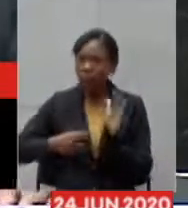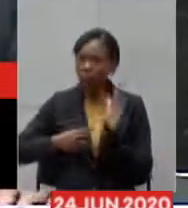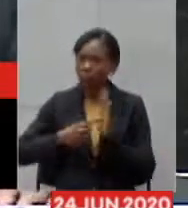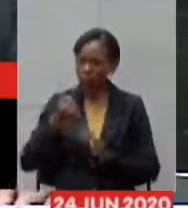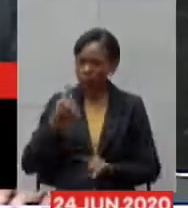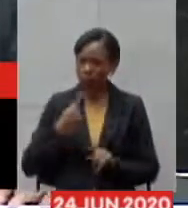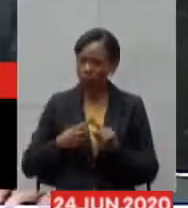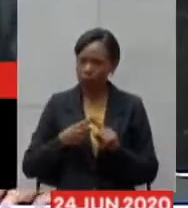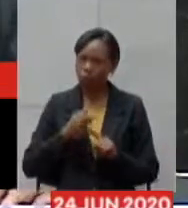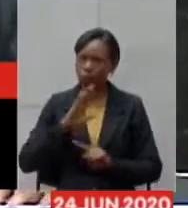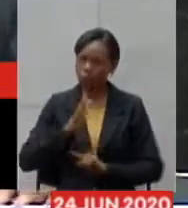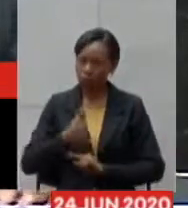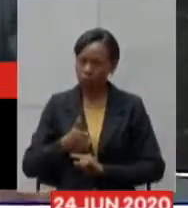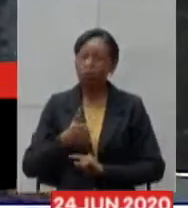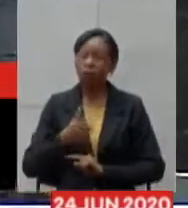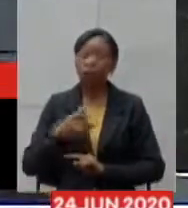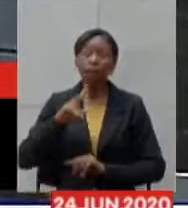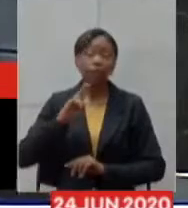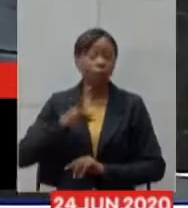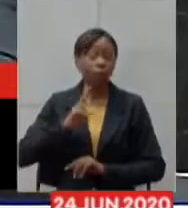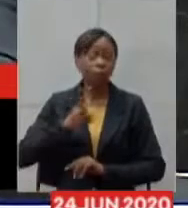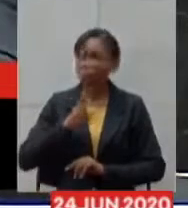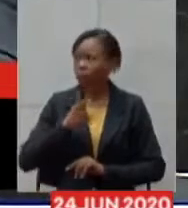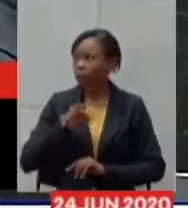todas as vezes a gente tem tido